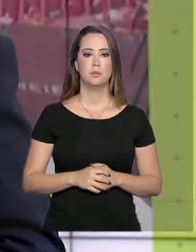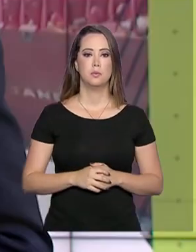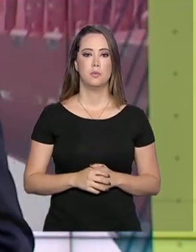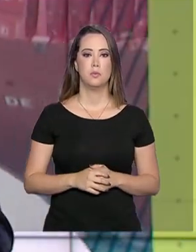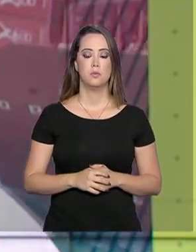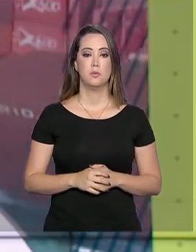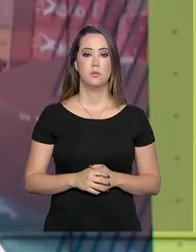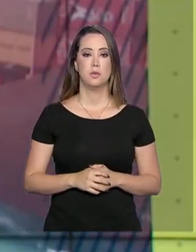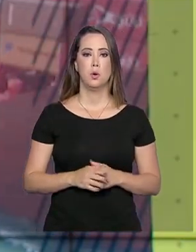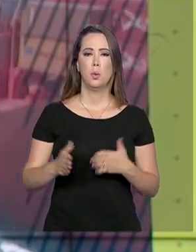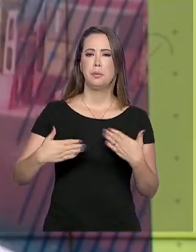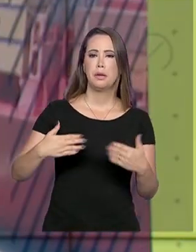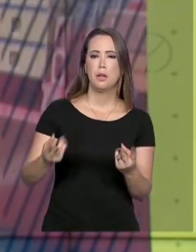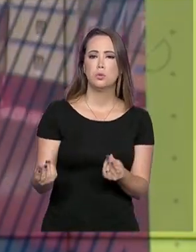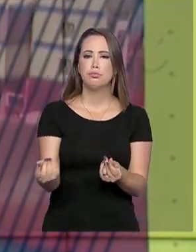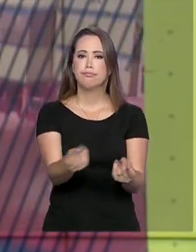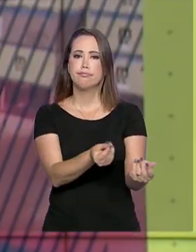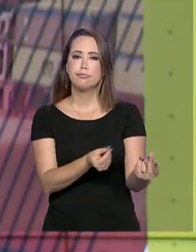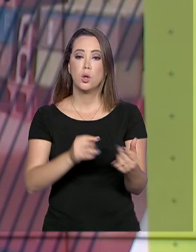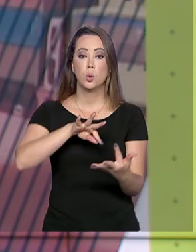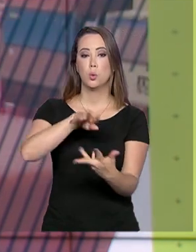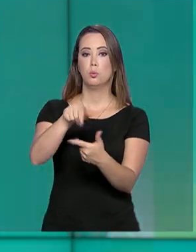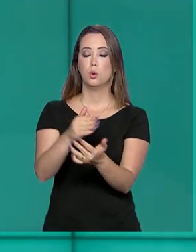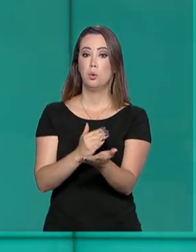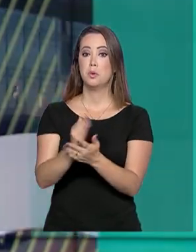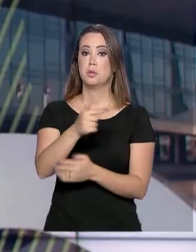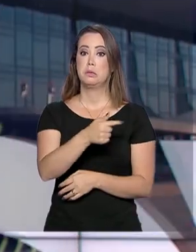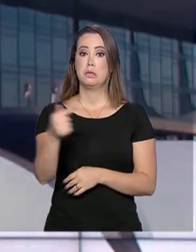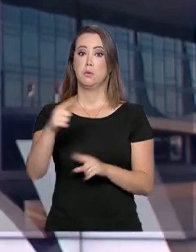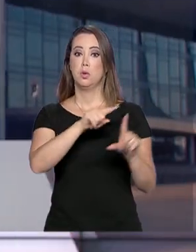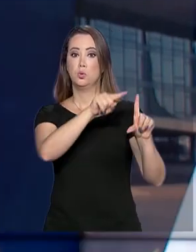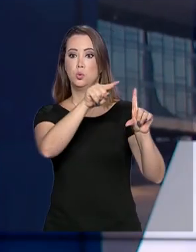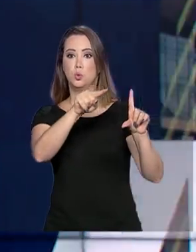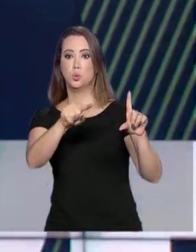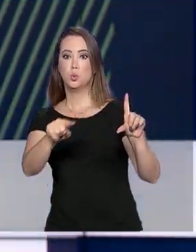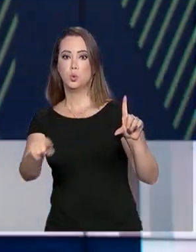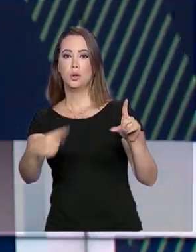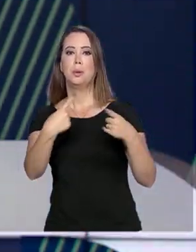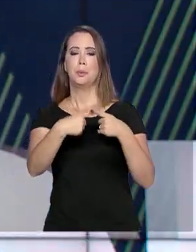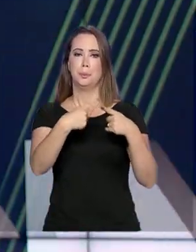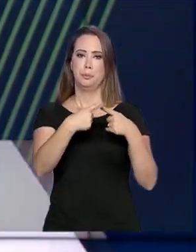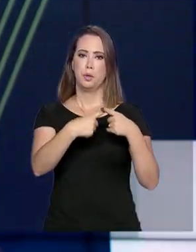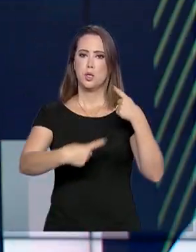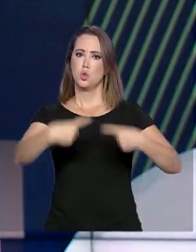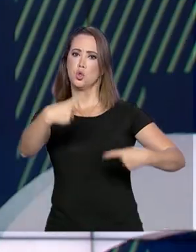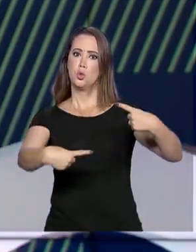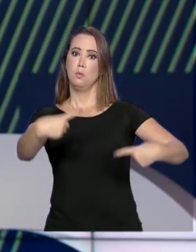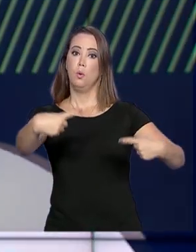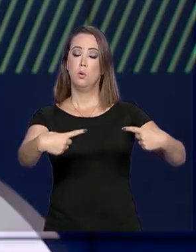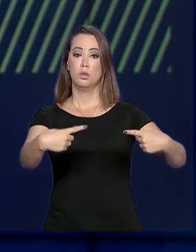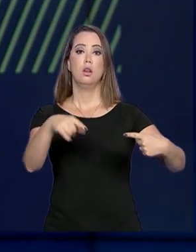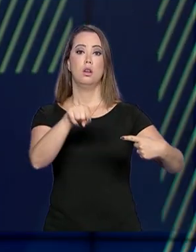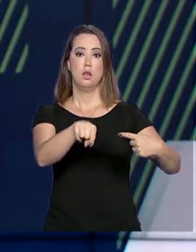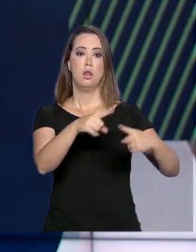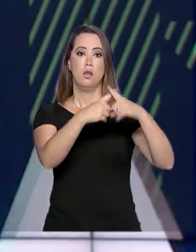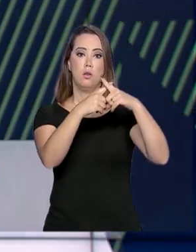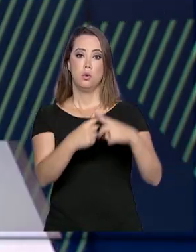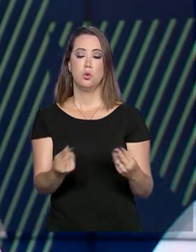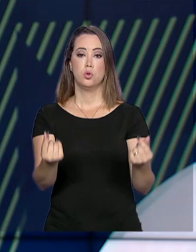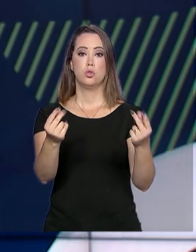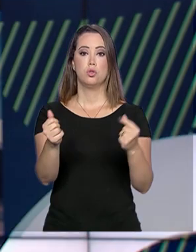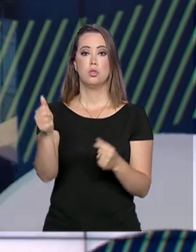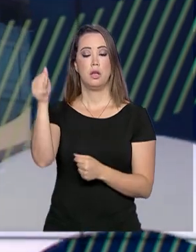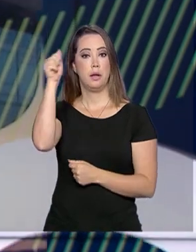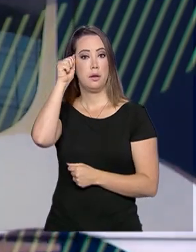O mercado financeiro mundial começou a semana em queda por causa da disputa de preços do petróleo entre a Arábia